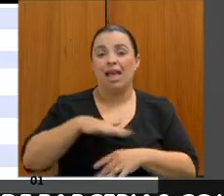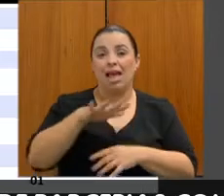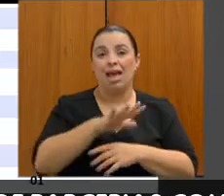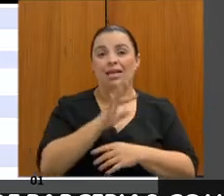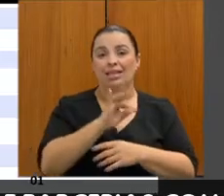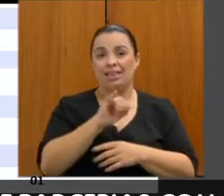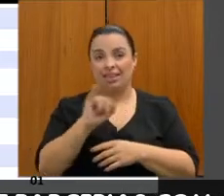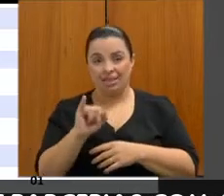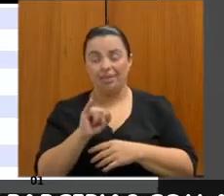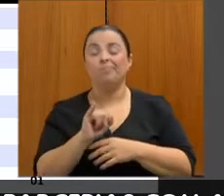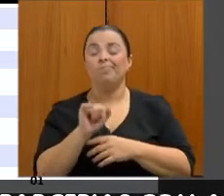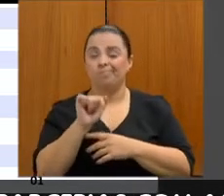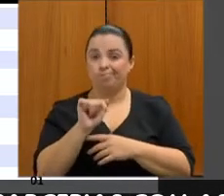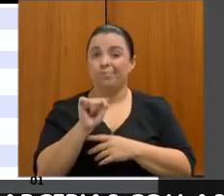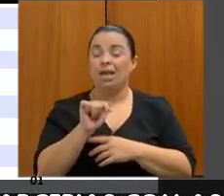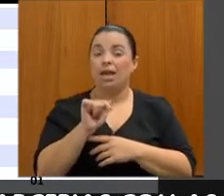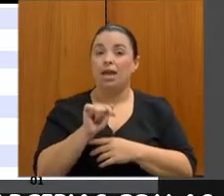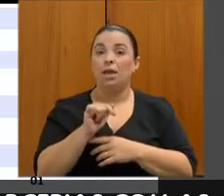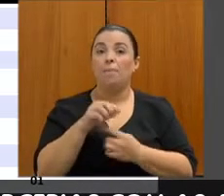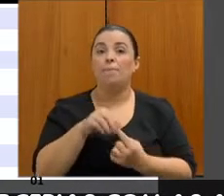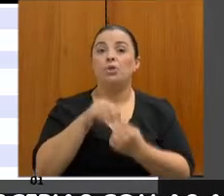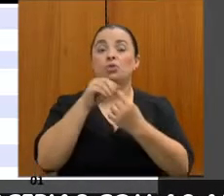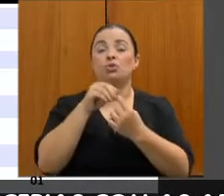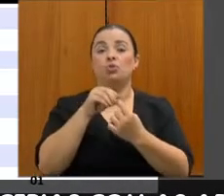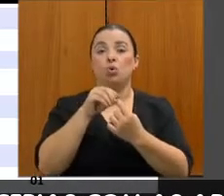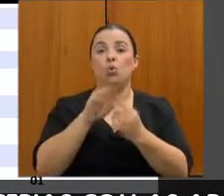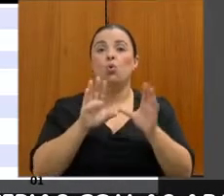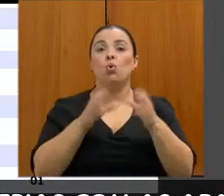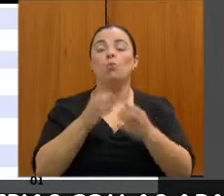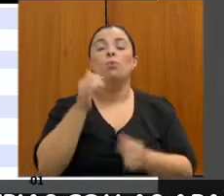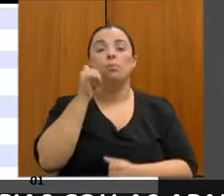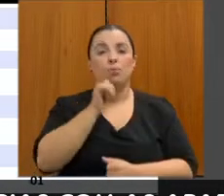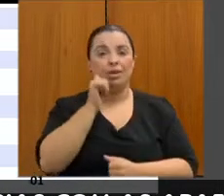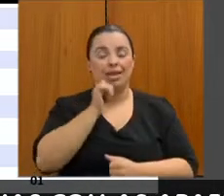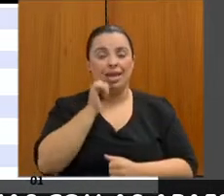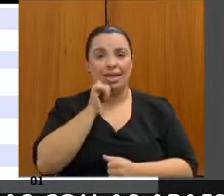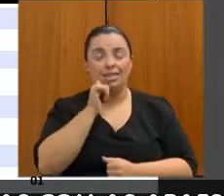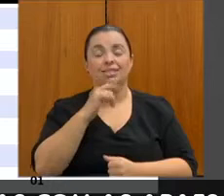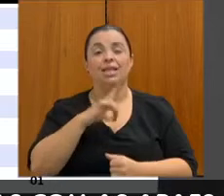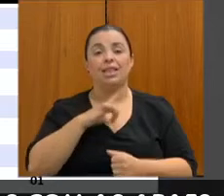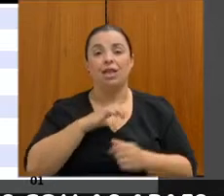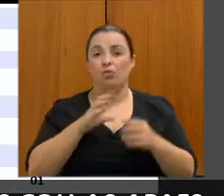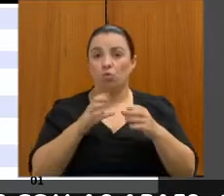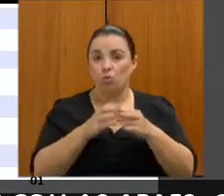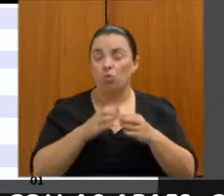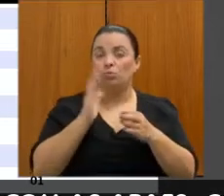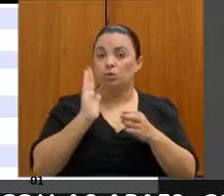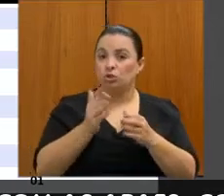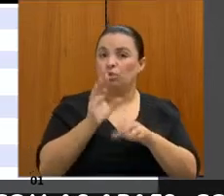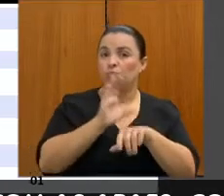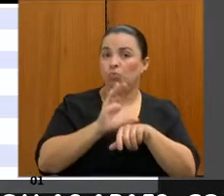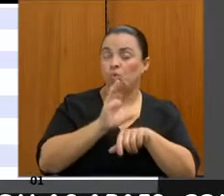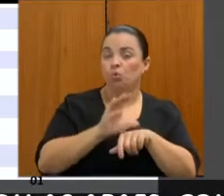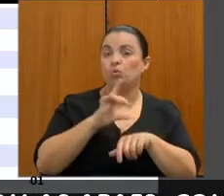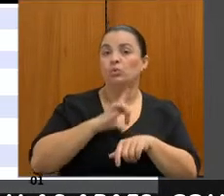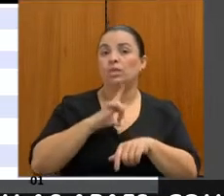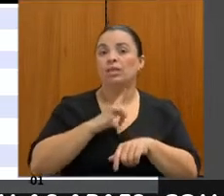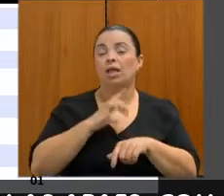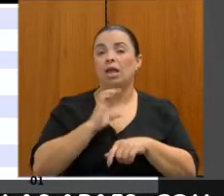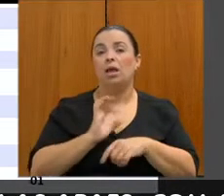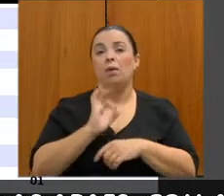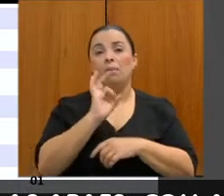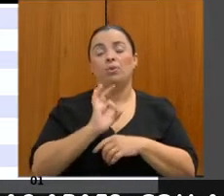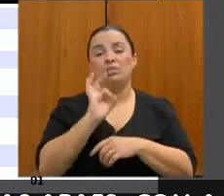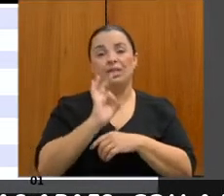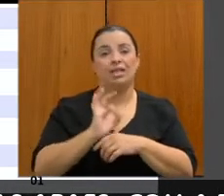Nesse caso, a gente priorizou o público das mulheres. E, dentre as nossas turmas em execução, a gente tem um número baixo de